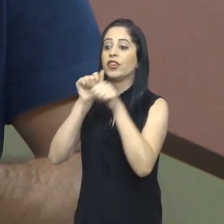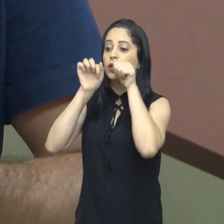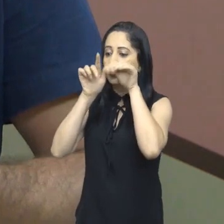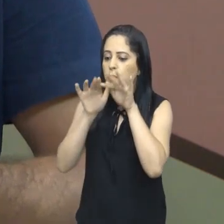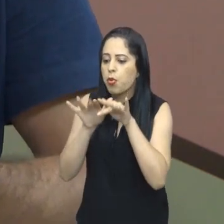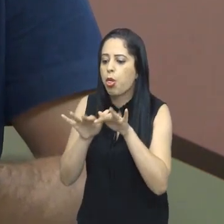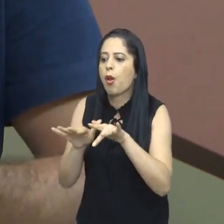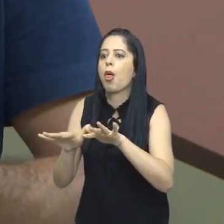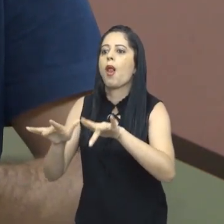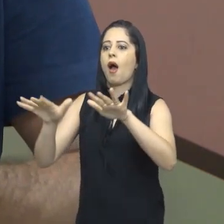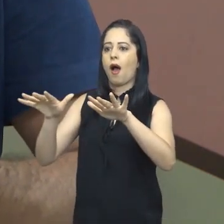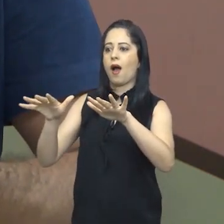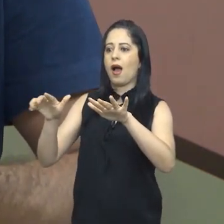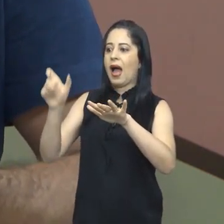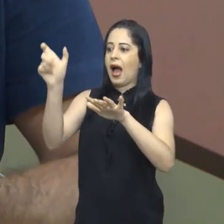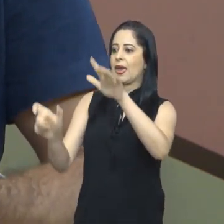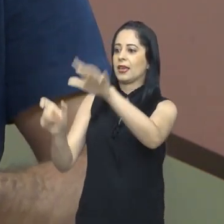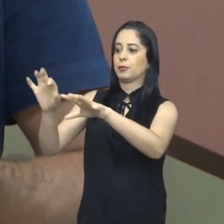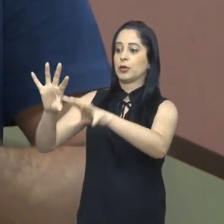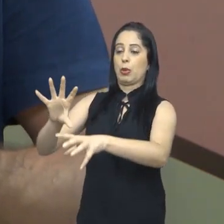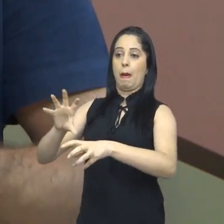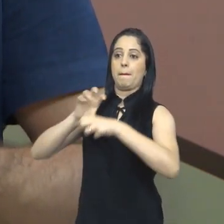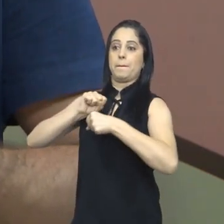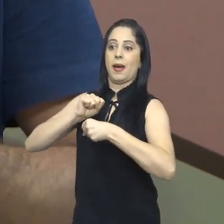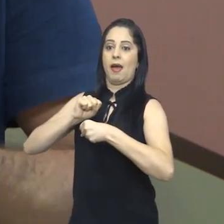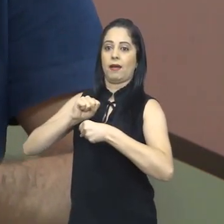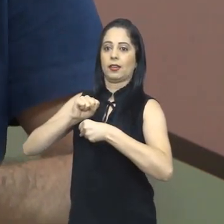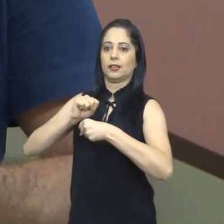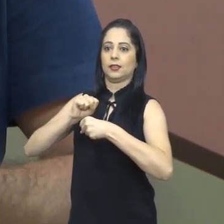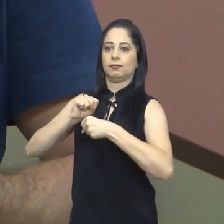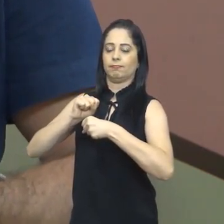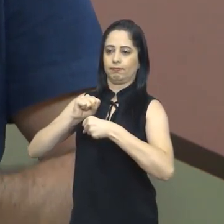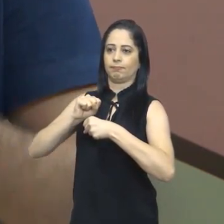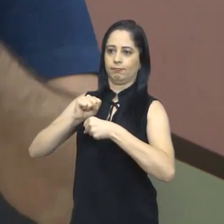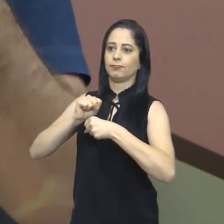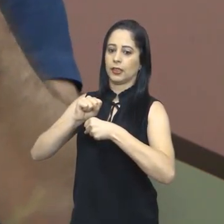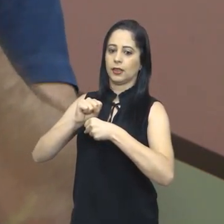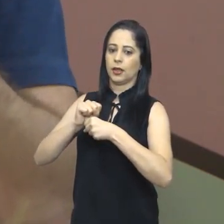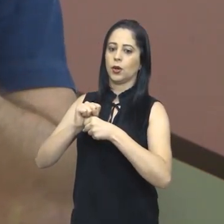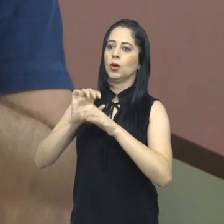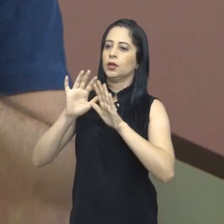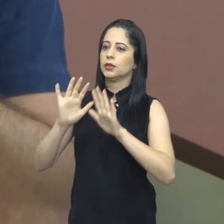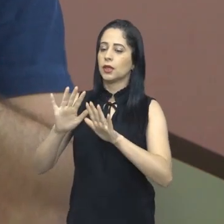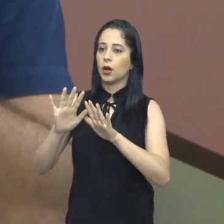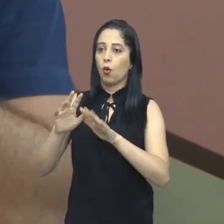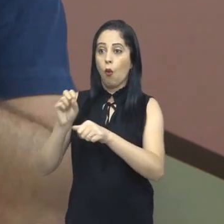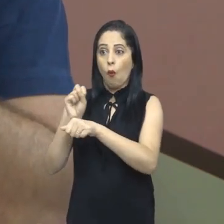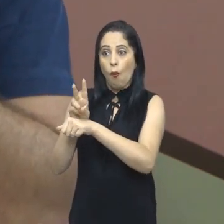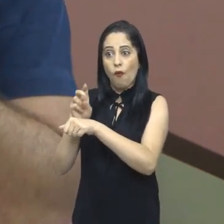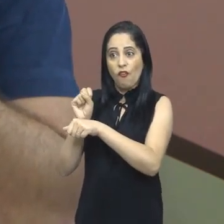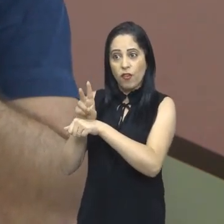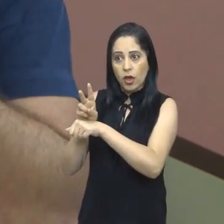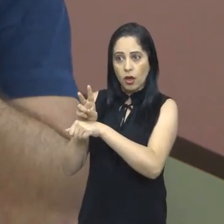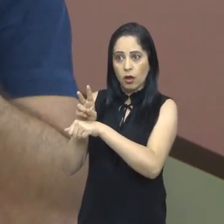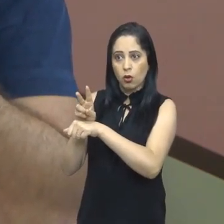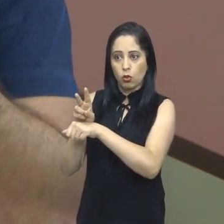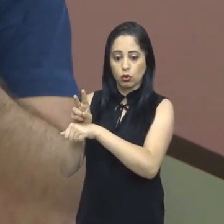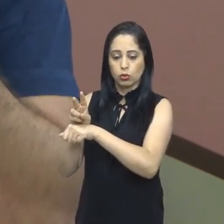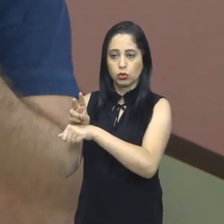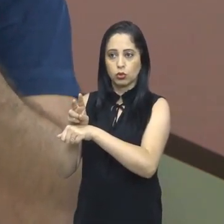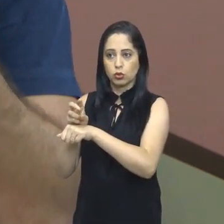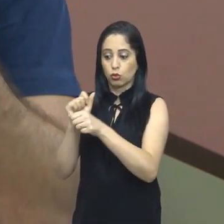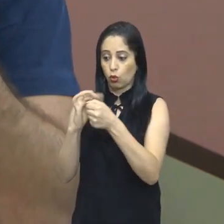o sistema respiratório de outras pessoas. E o que é marcante do coronavírus é que ele tem uma carga viral e um potencial de